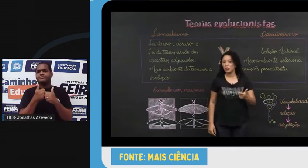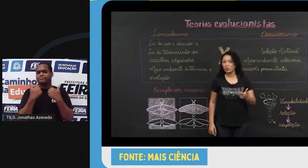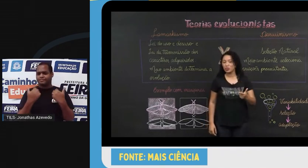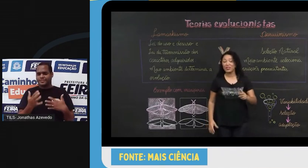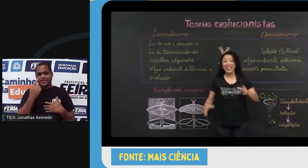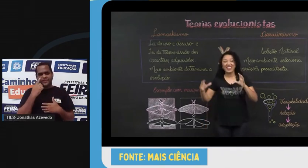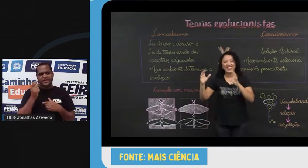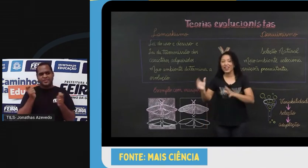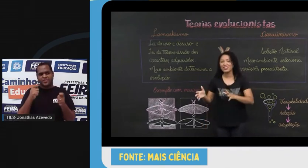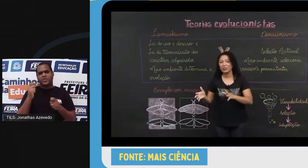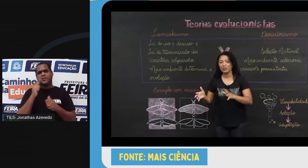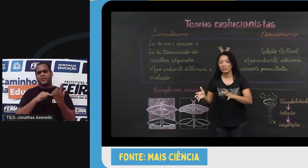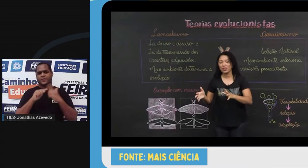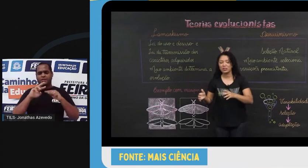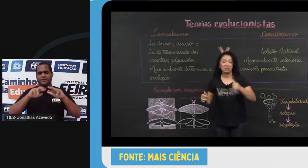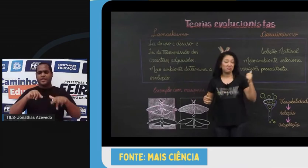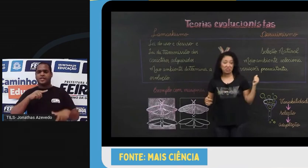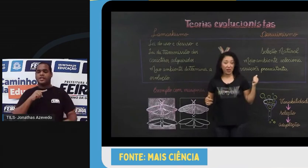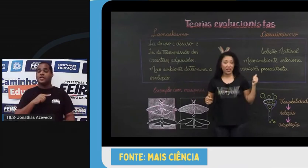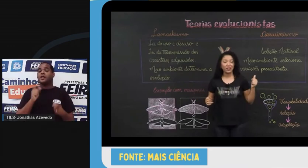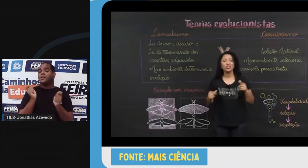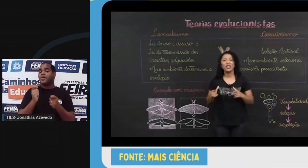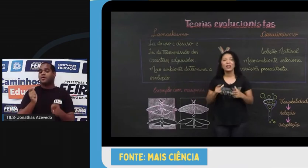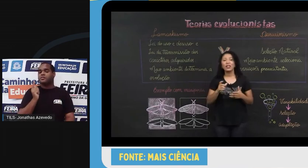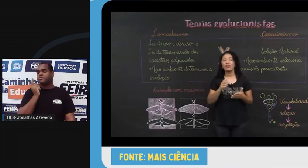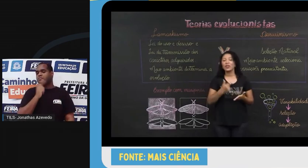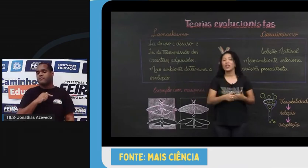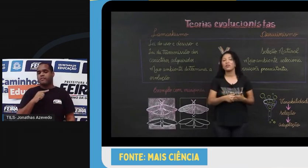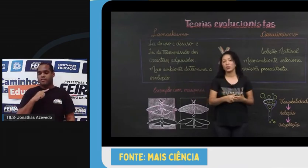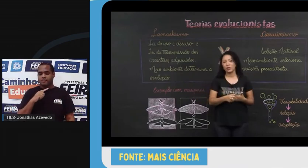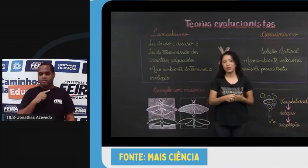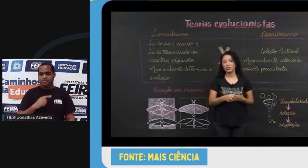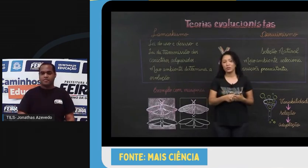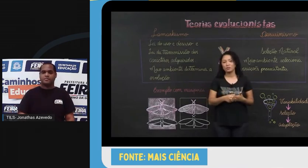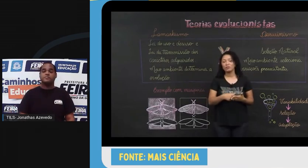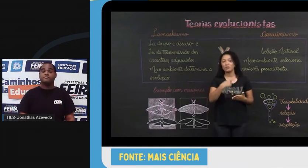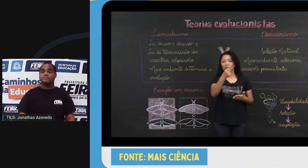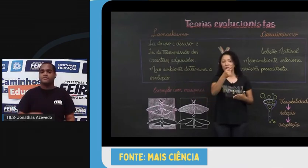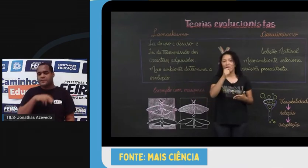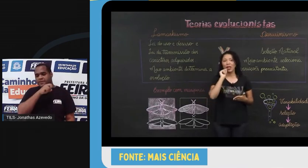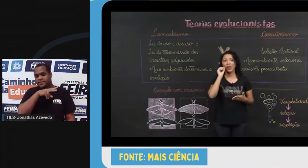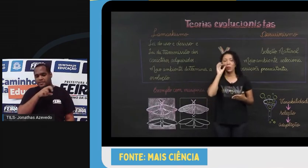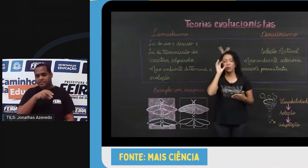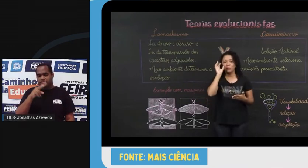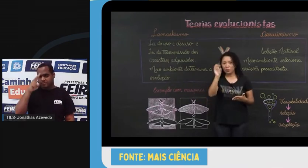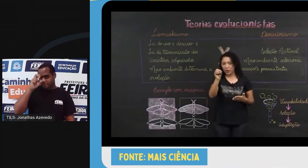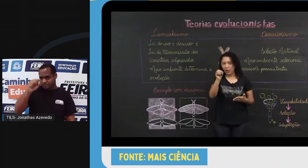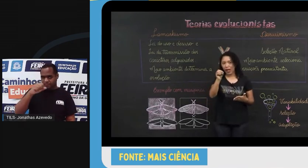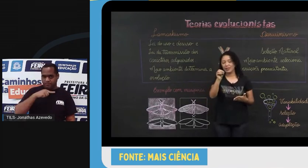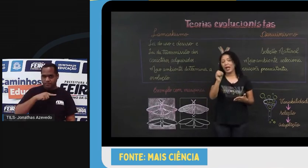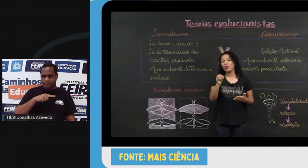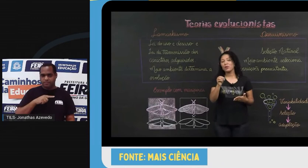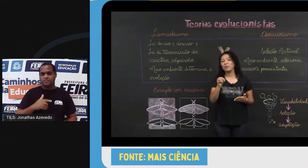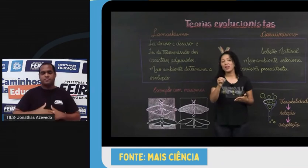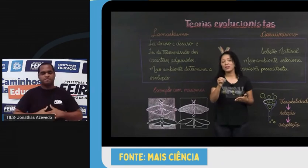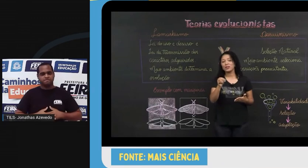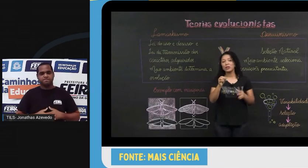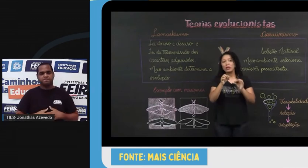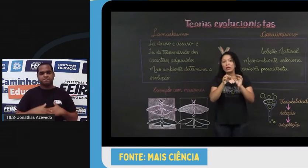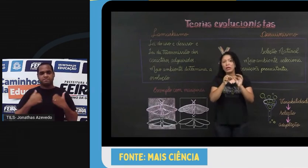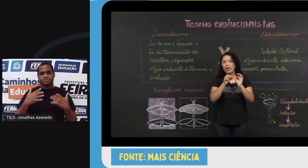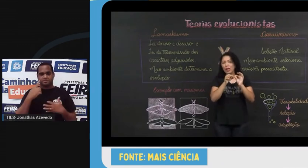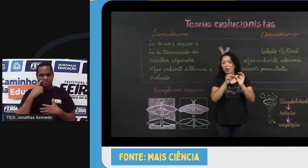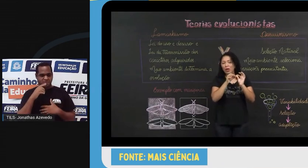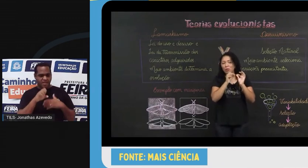foi vantajoso naquela circunstância, não era antes, ter um veneno mais potente. Eu. ataco a minha